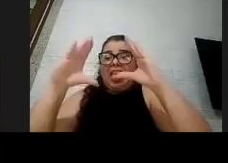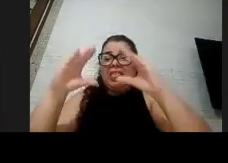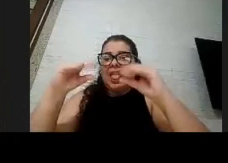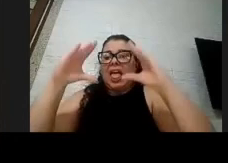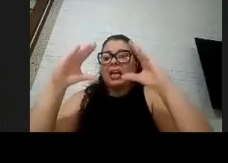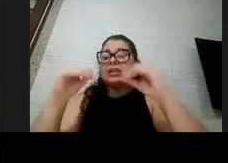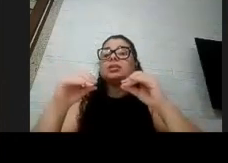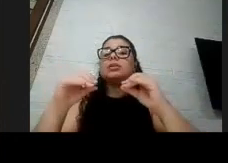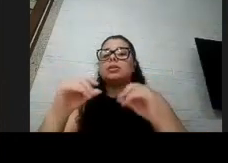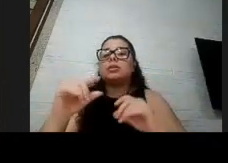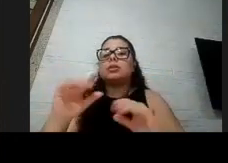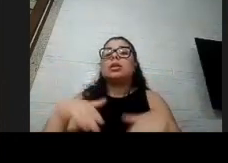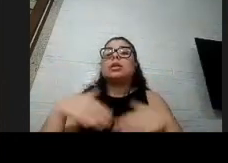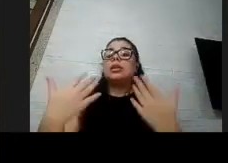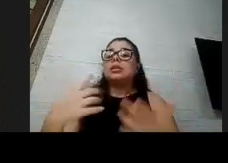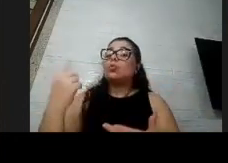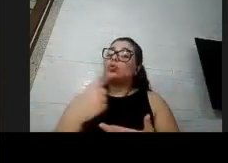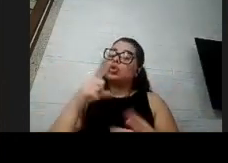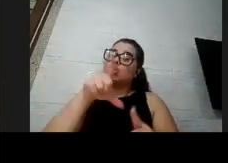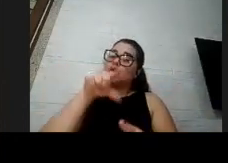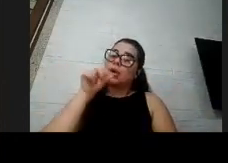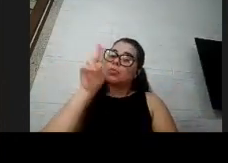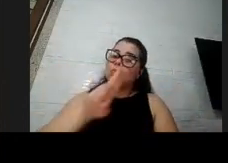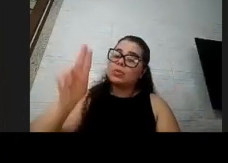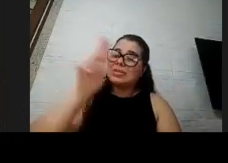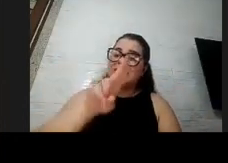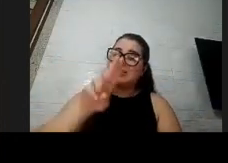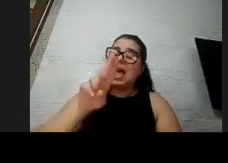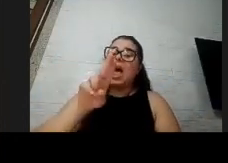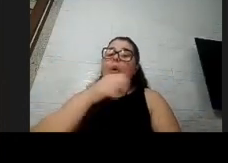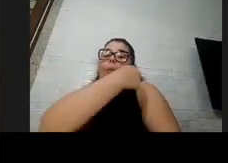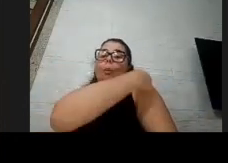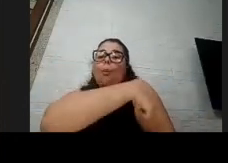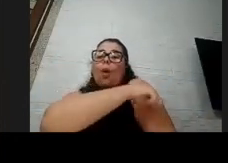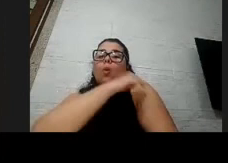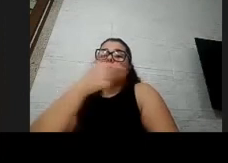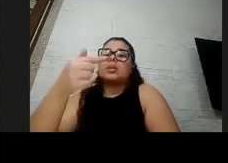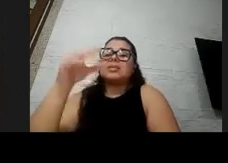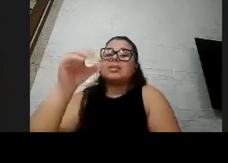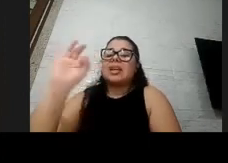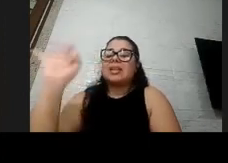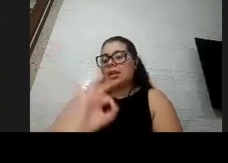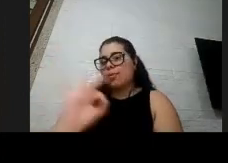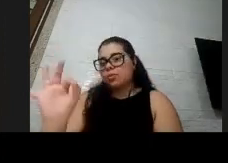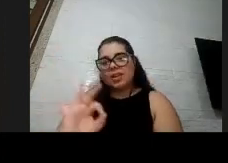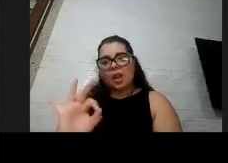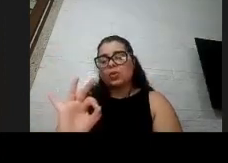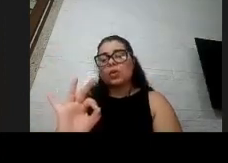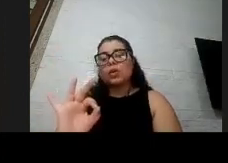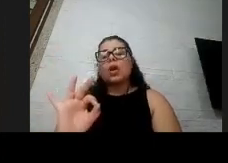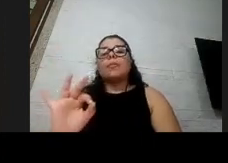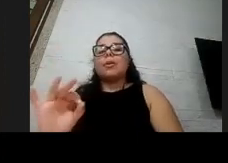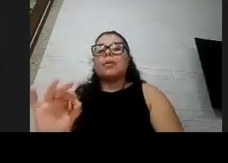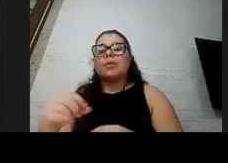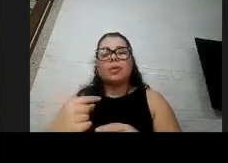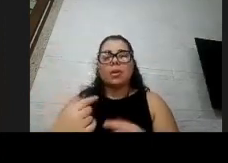a opção pelo uso do álcool 70 líquido mesmo quando ela precisa sair exatamente para porque para